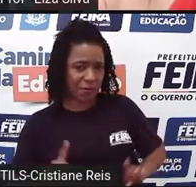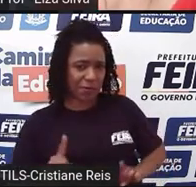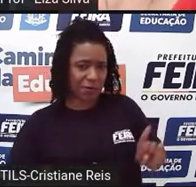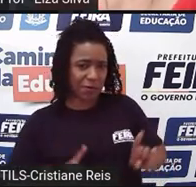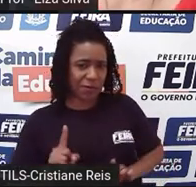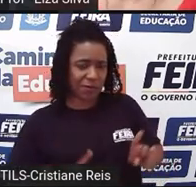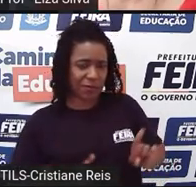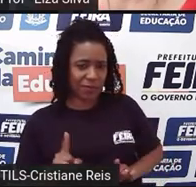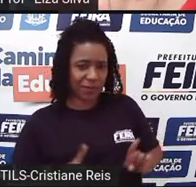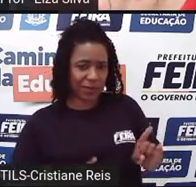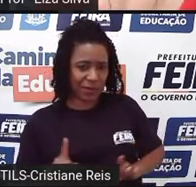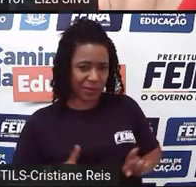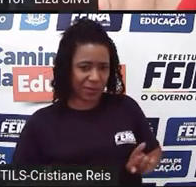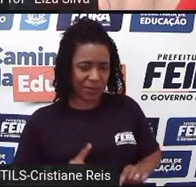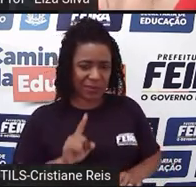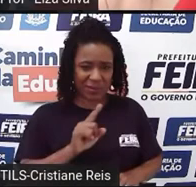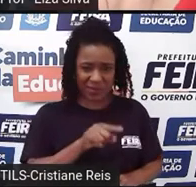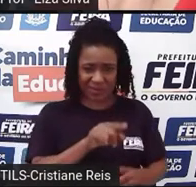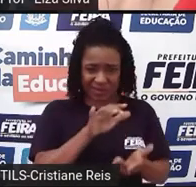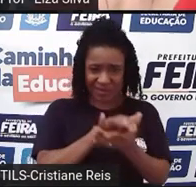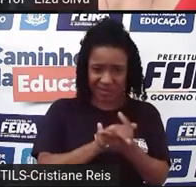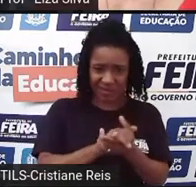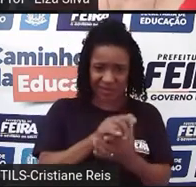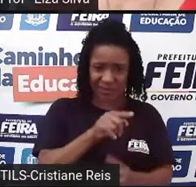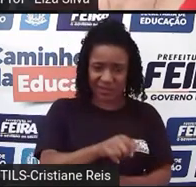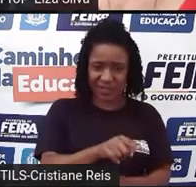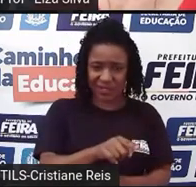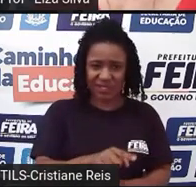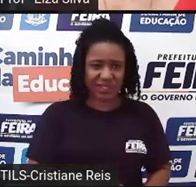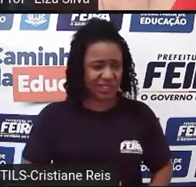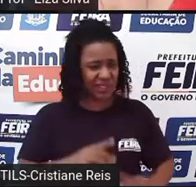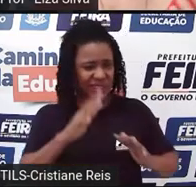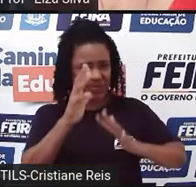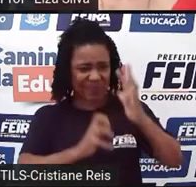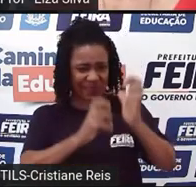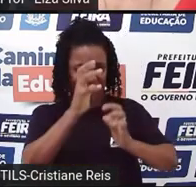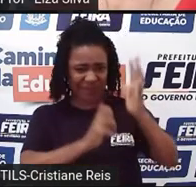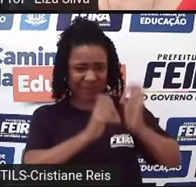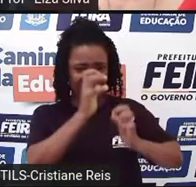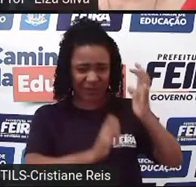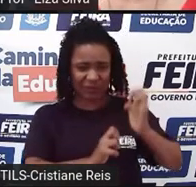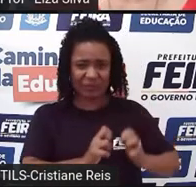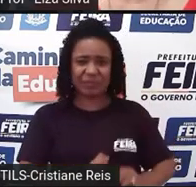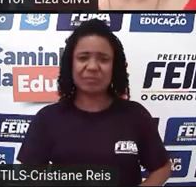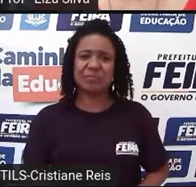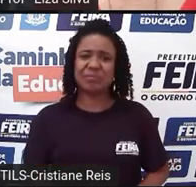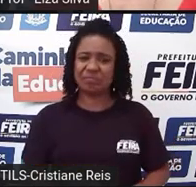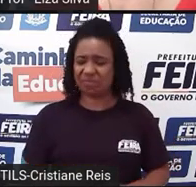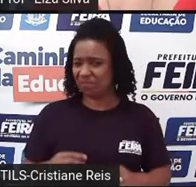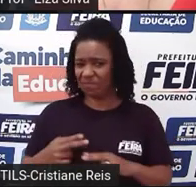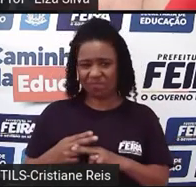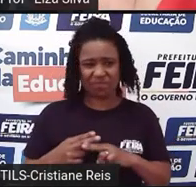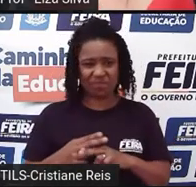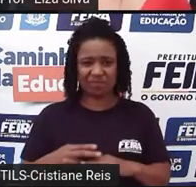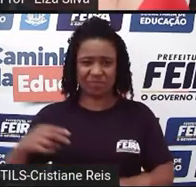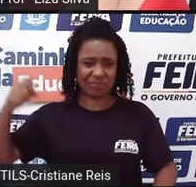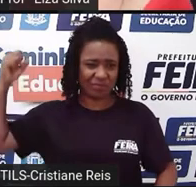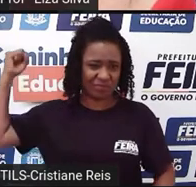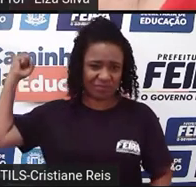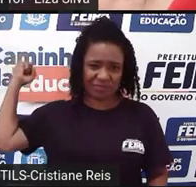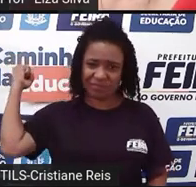o primo de Paris. Então, eles discutem e Romeu termina tirando a vida do